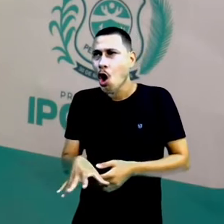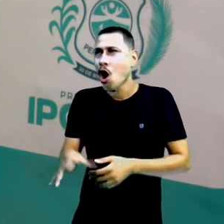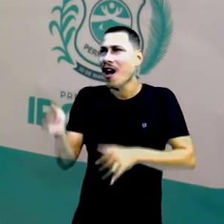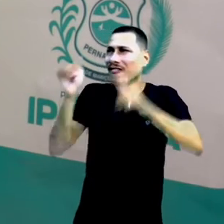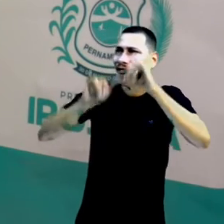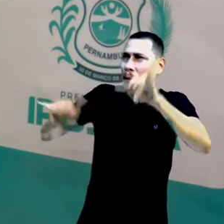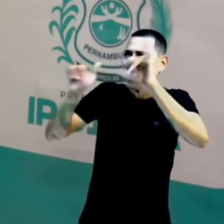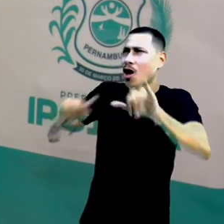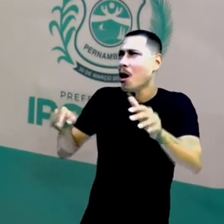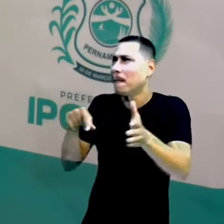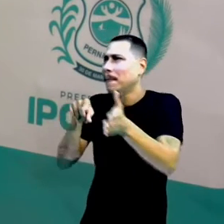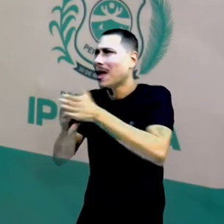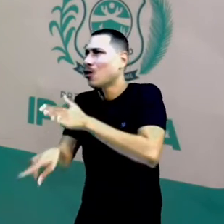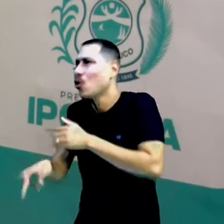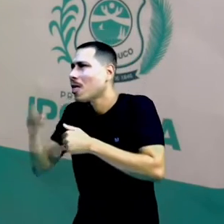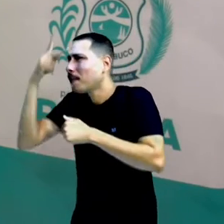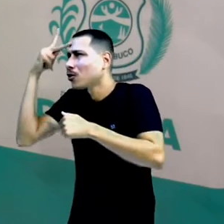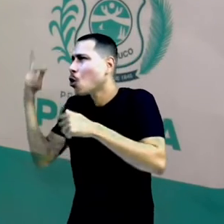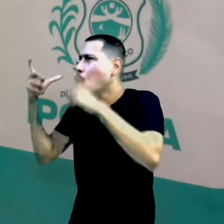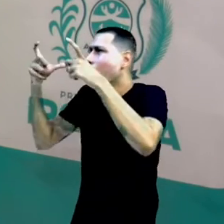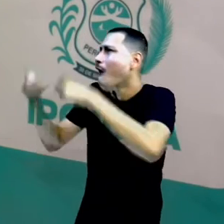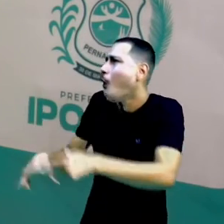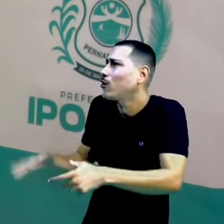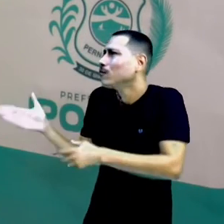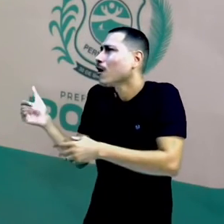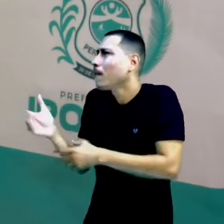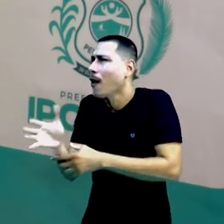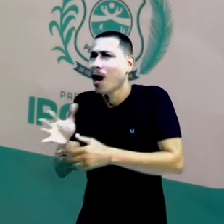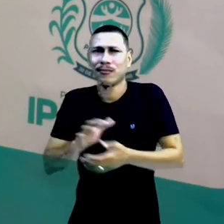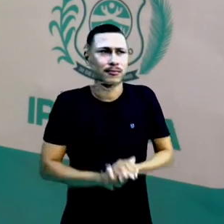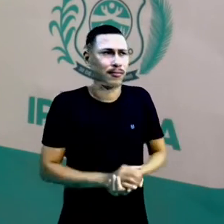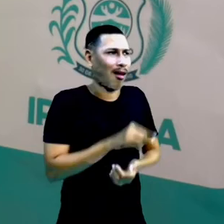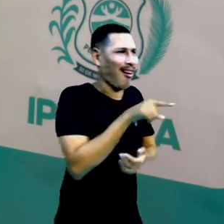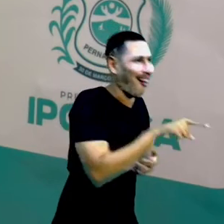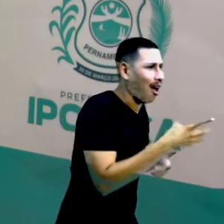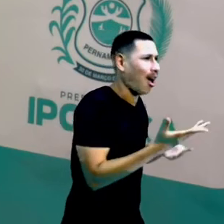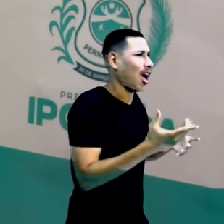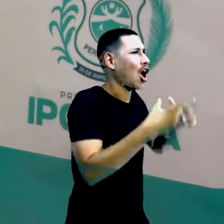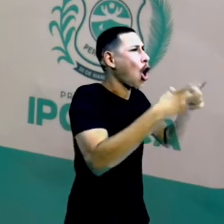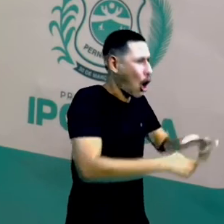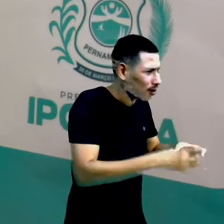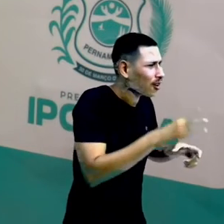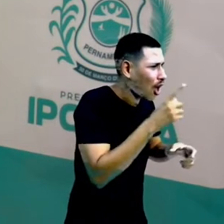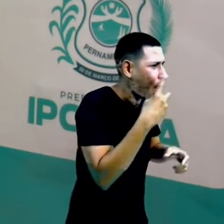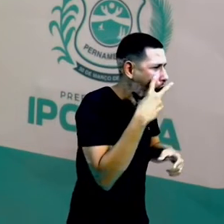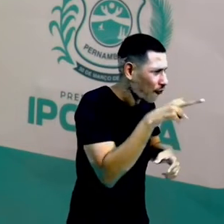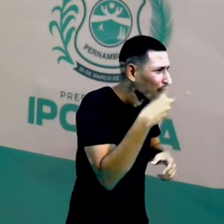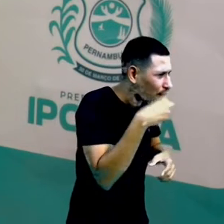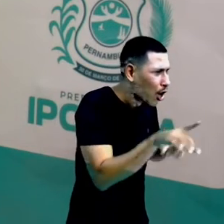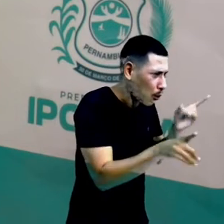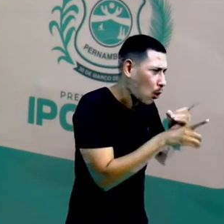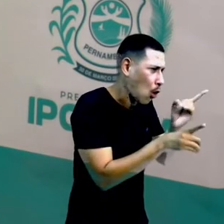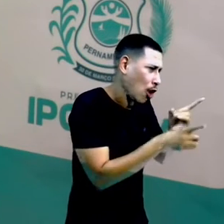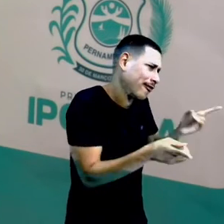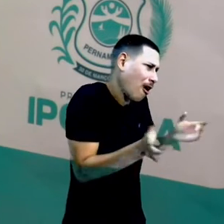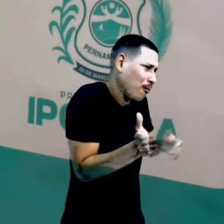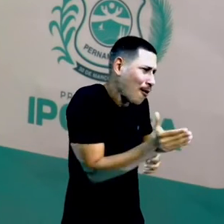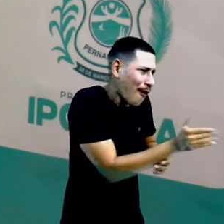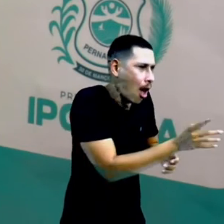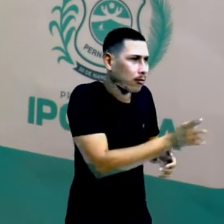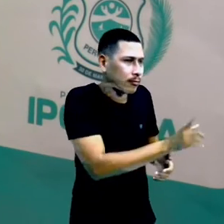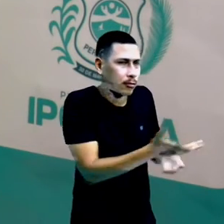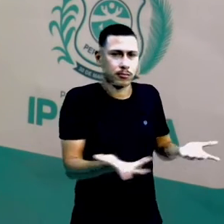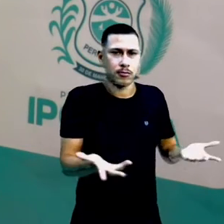Às vezes, informações corretas, às vezes, informações incorretas, que atrasaram, atrasaram, até passou o filme e ele